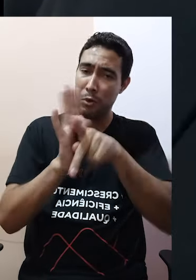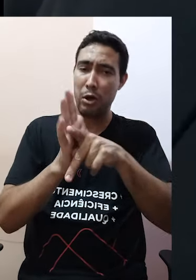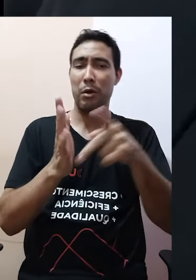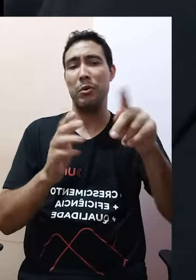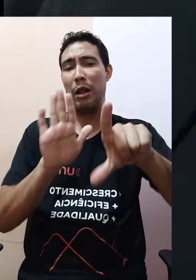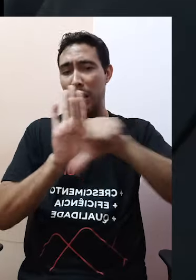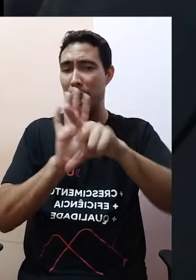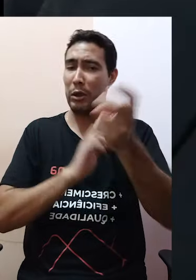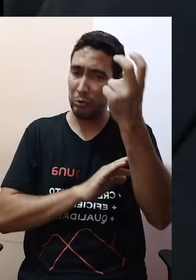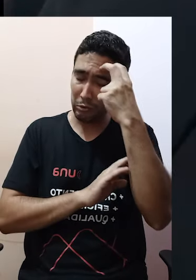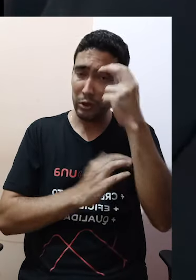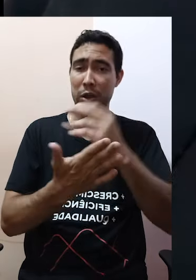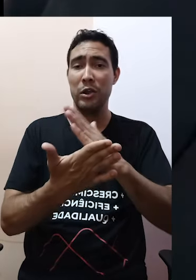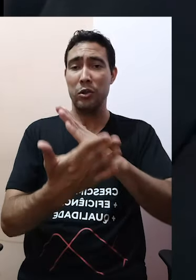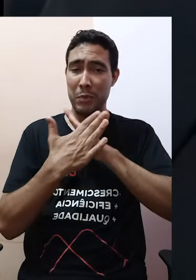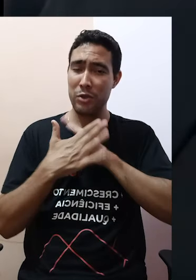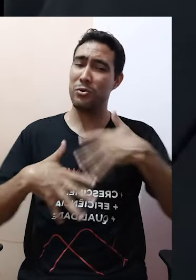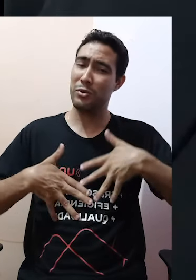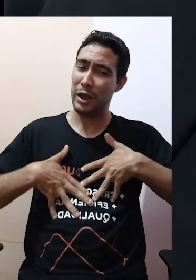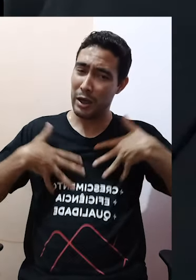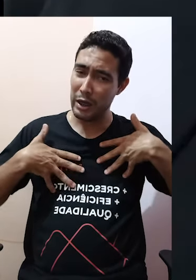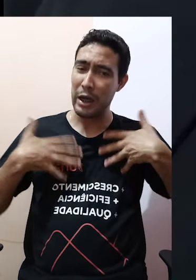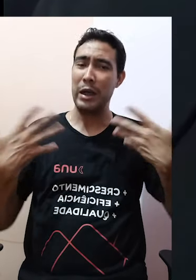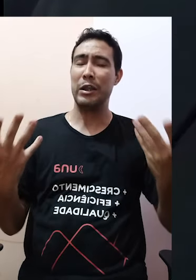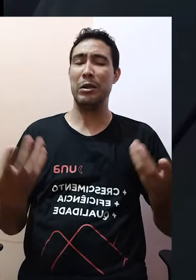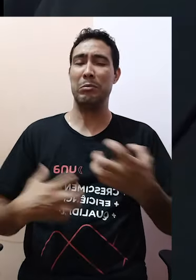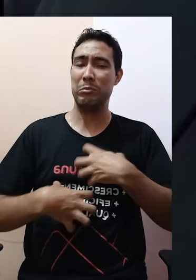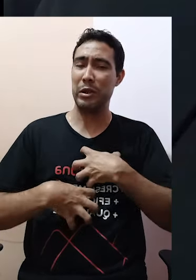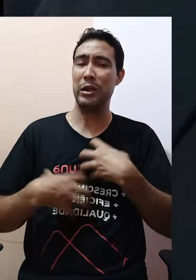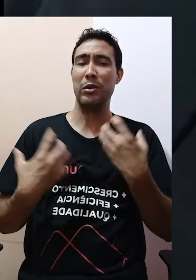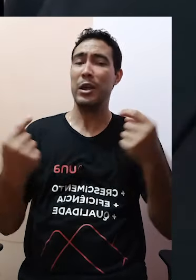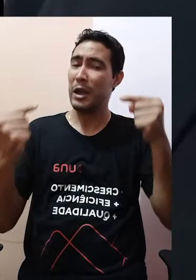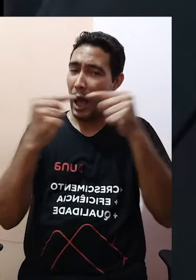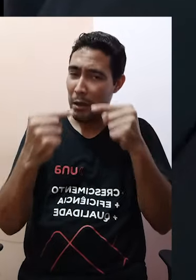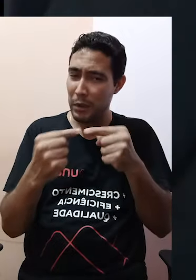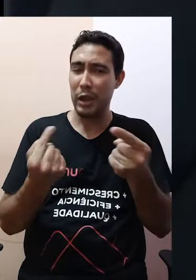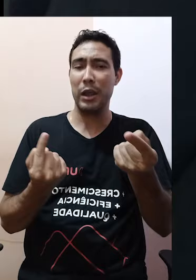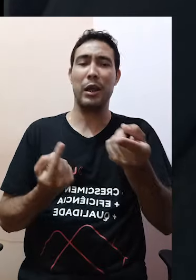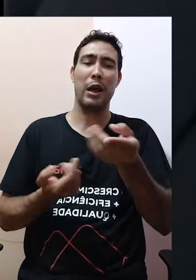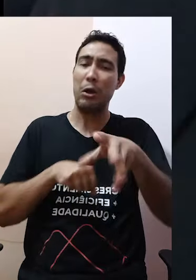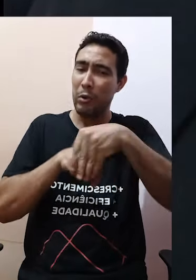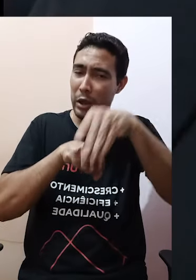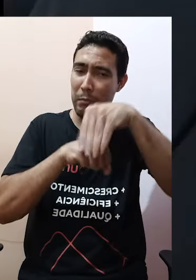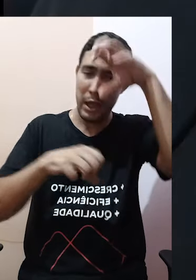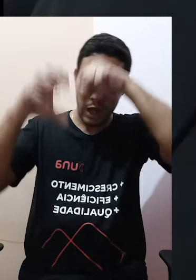ânimo, muito engajamento para poder aplicar esses conhecimentos adquiridos